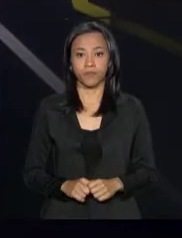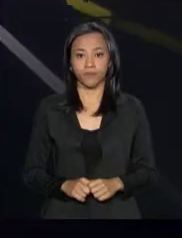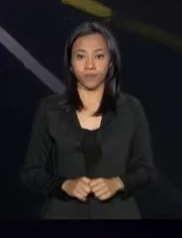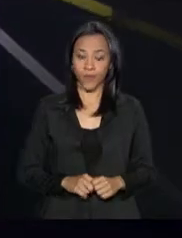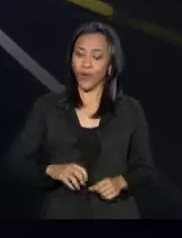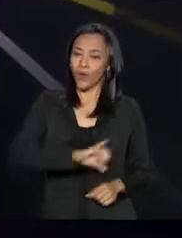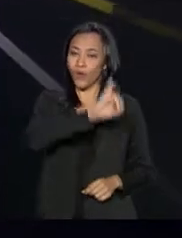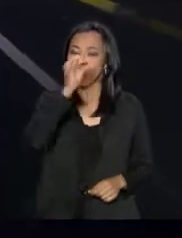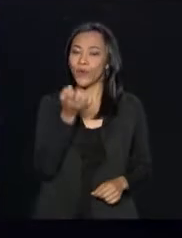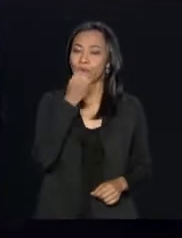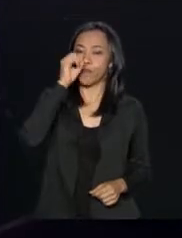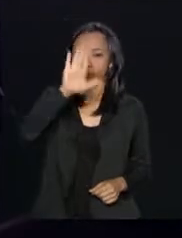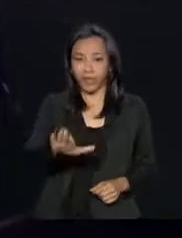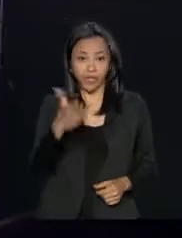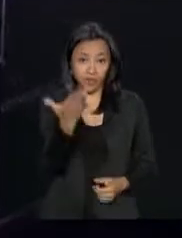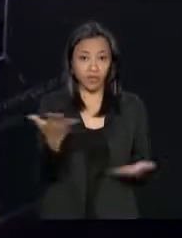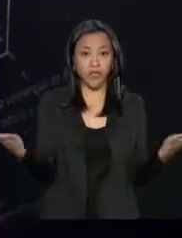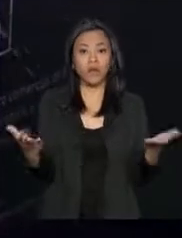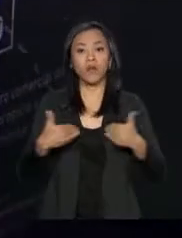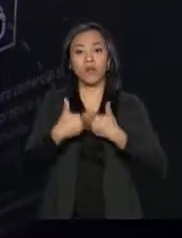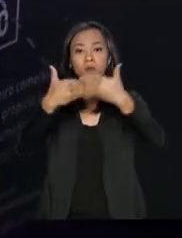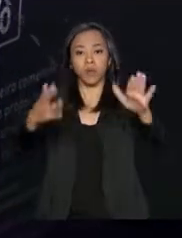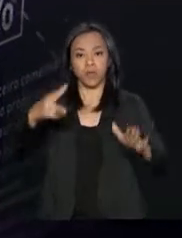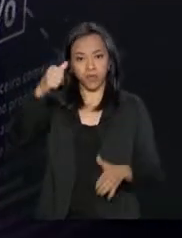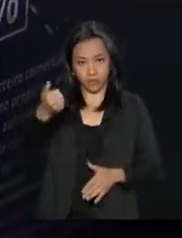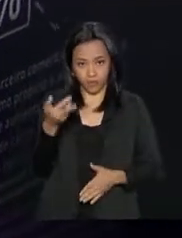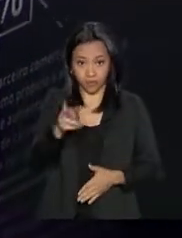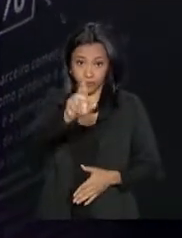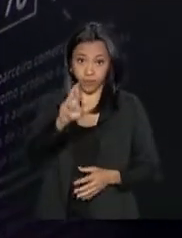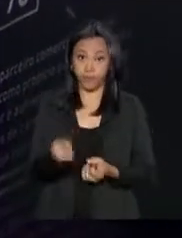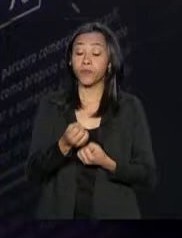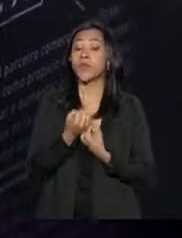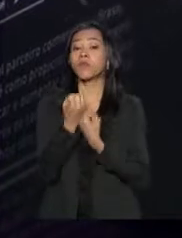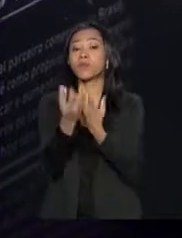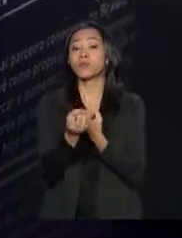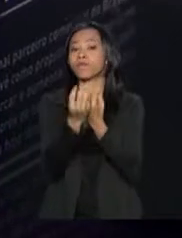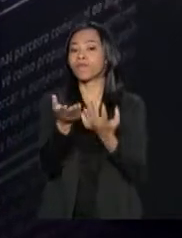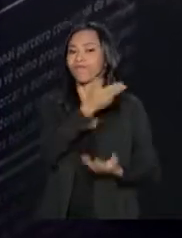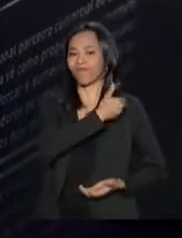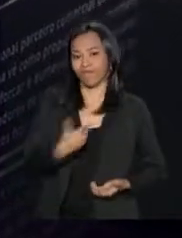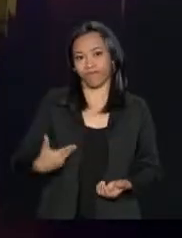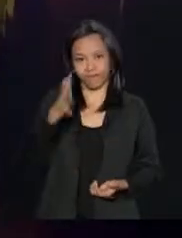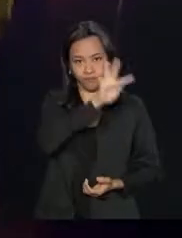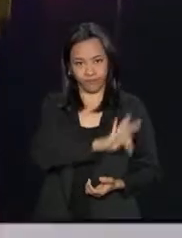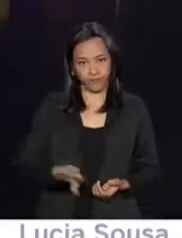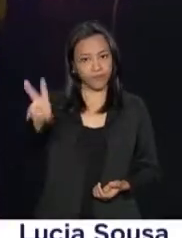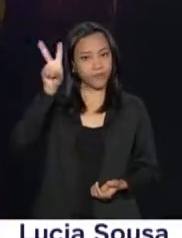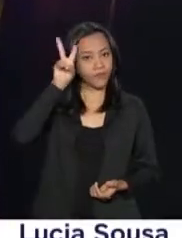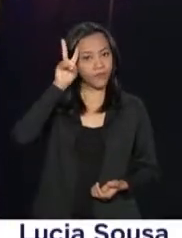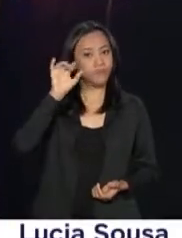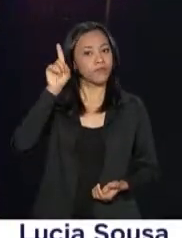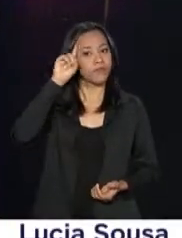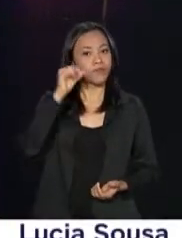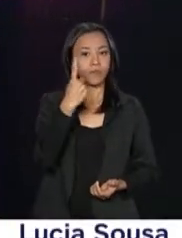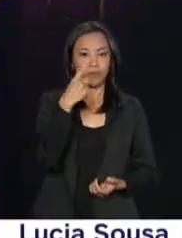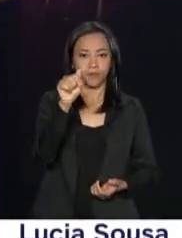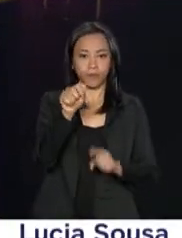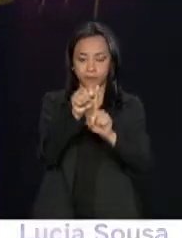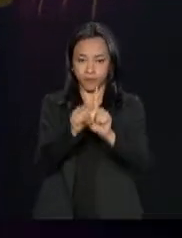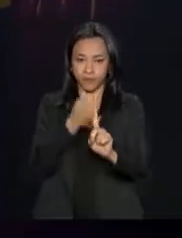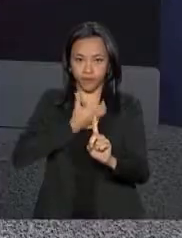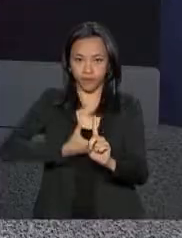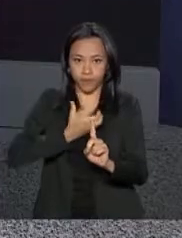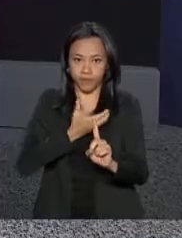Olá, boa tarde pra você. Começa agora o repórter NBR com as notícias do governo federal desta segunda-feira, 17 de